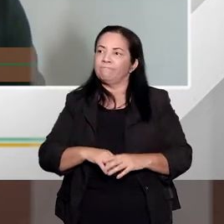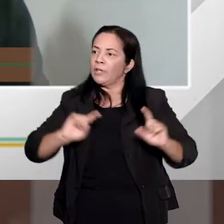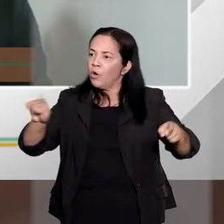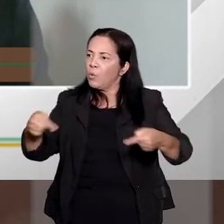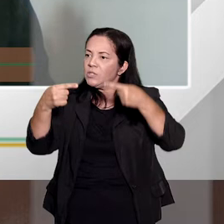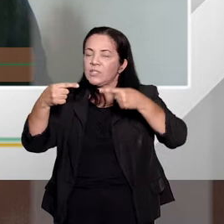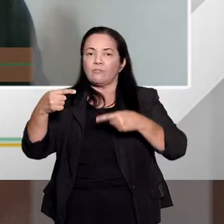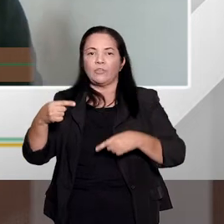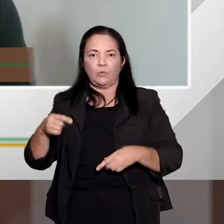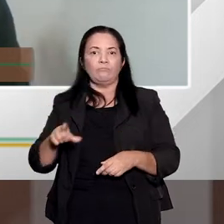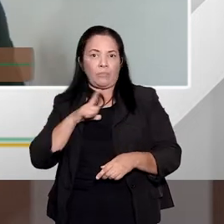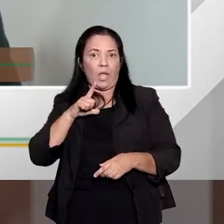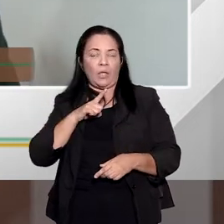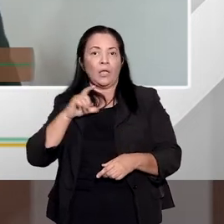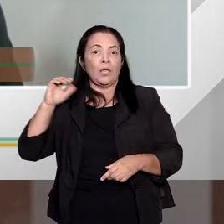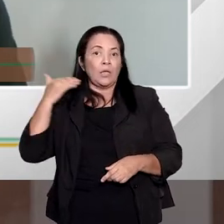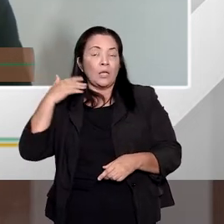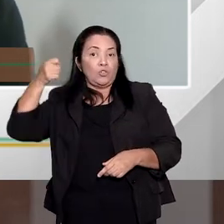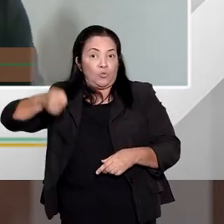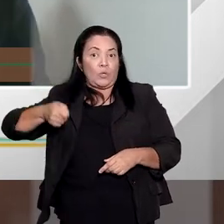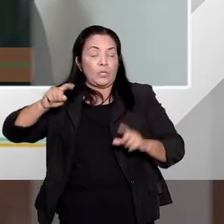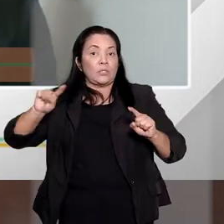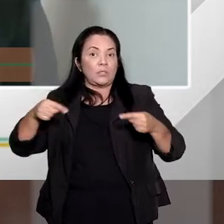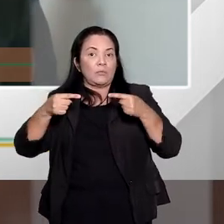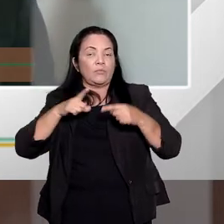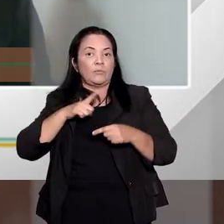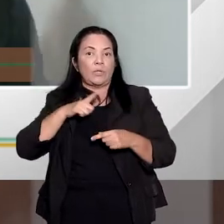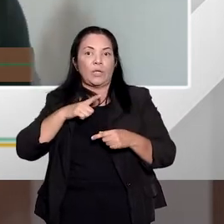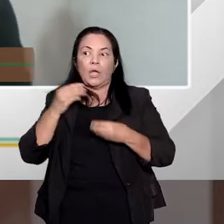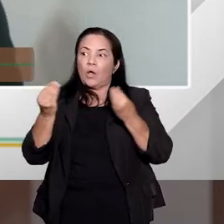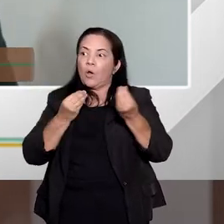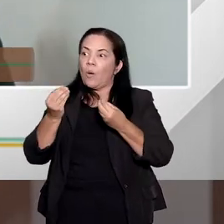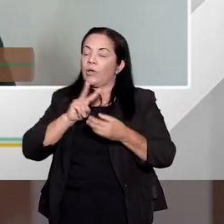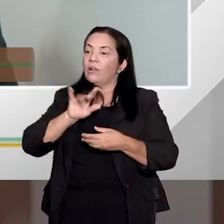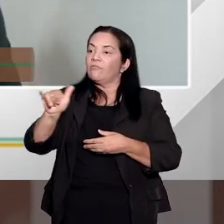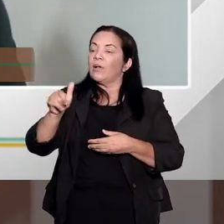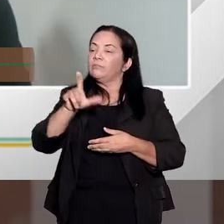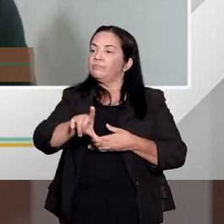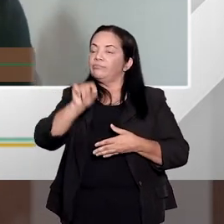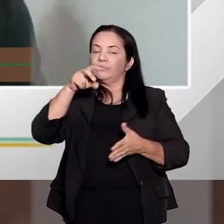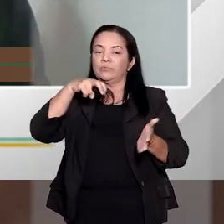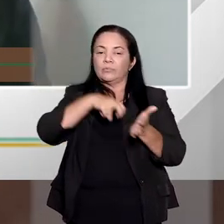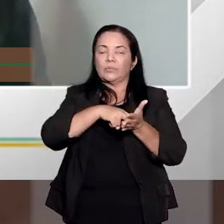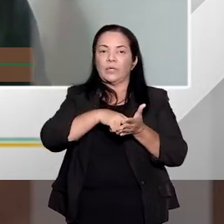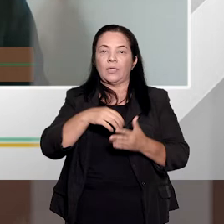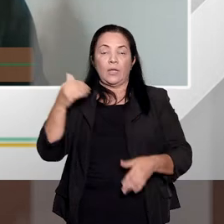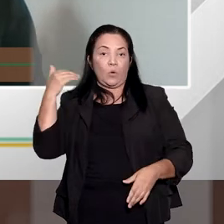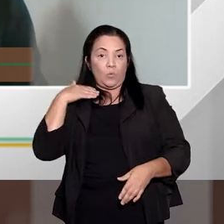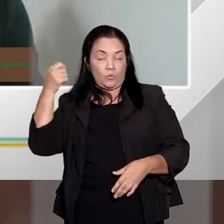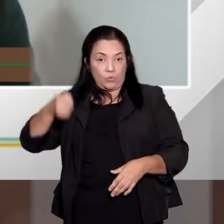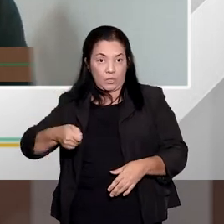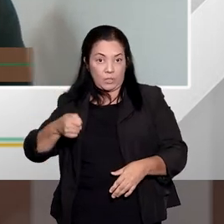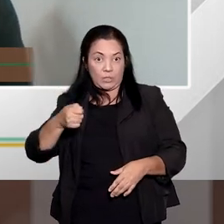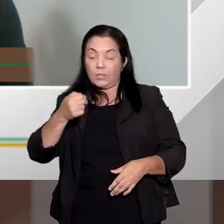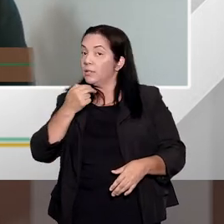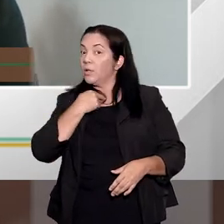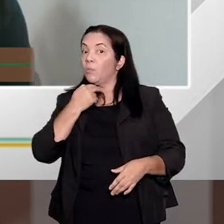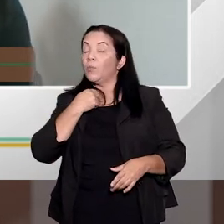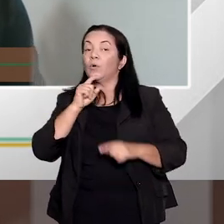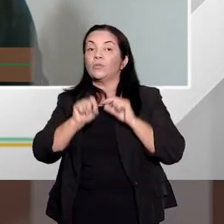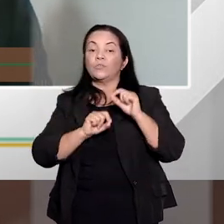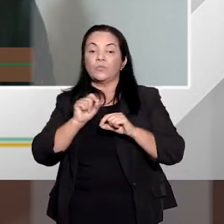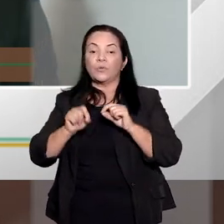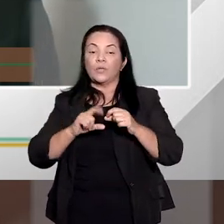tem que observar na hora de aplicar a pena é evitar o bisnilio. Então, ele não pode, por exemplo, pegar aquele